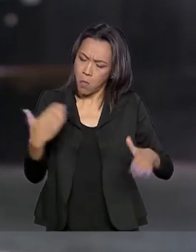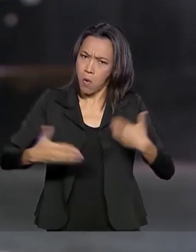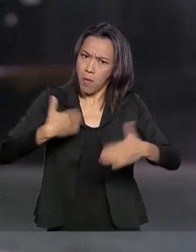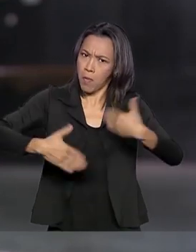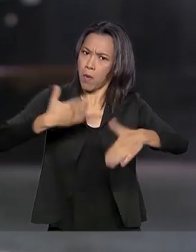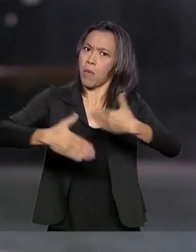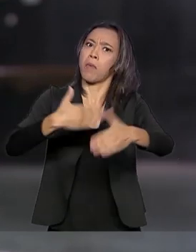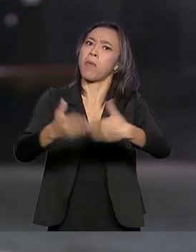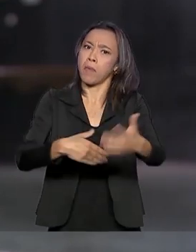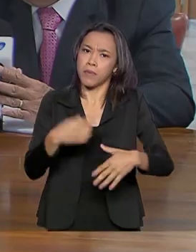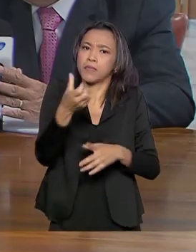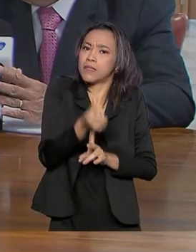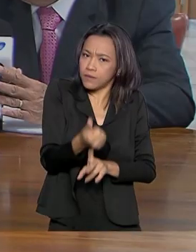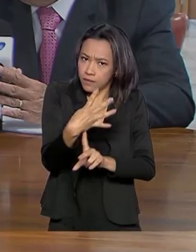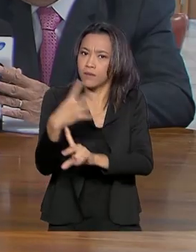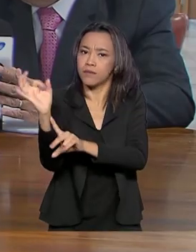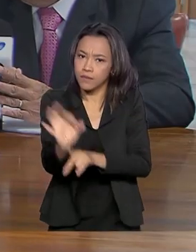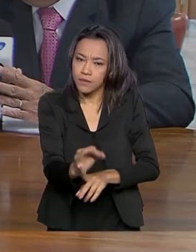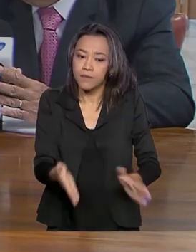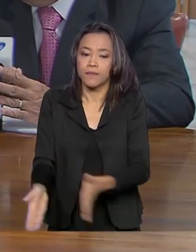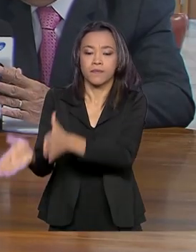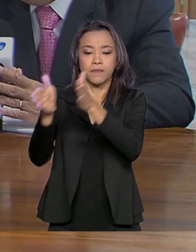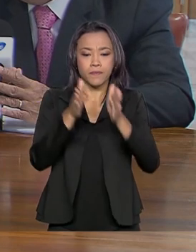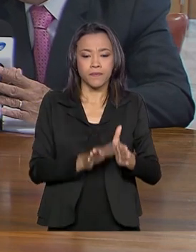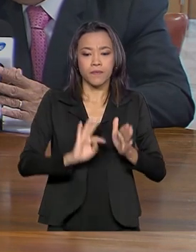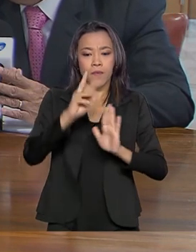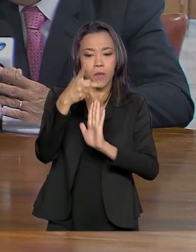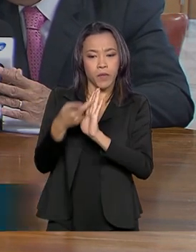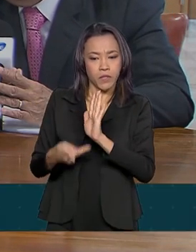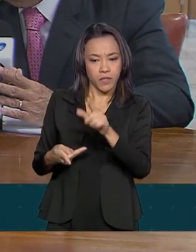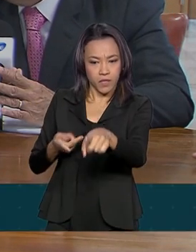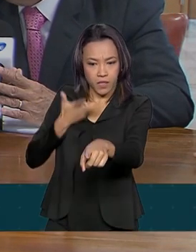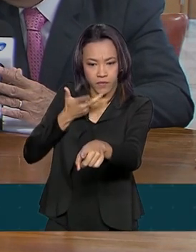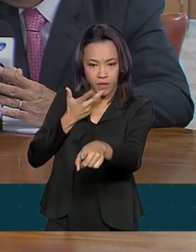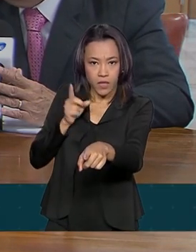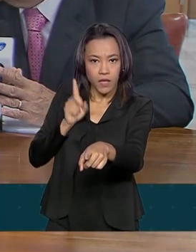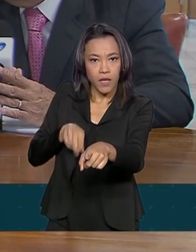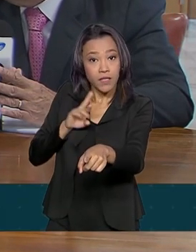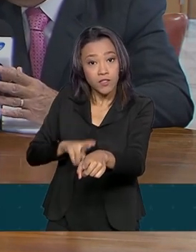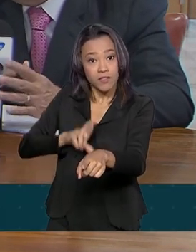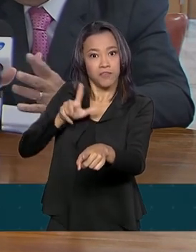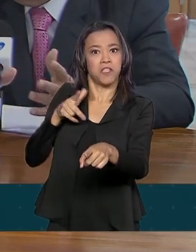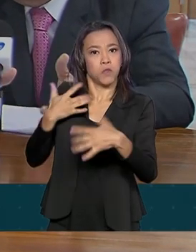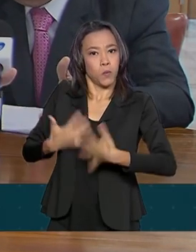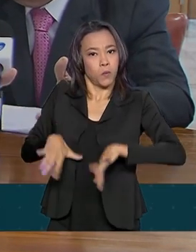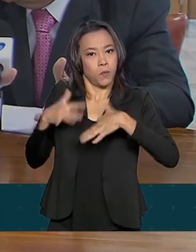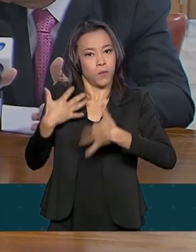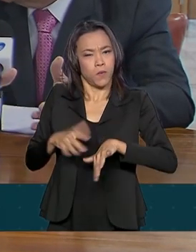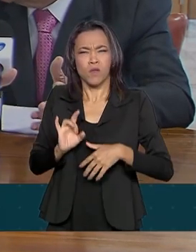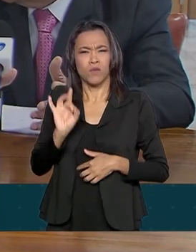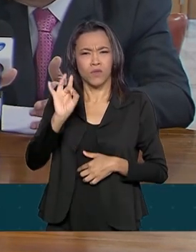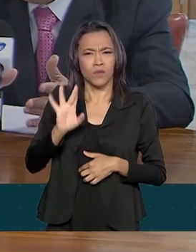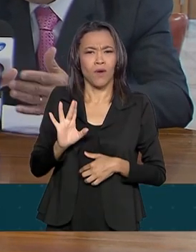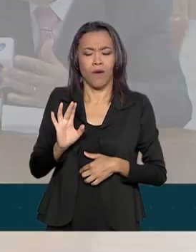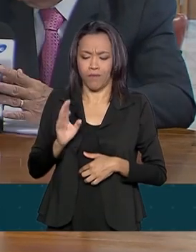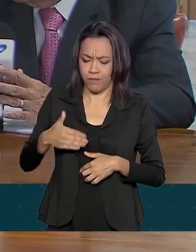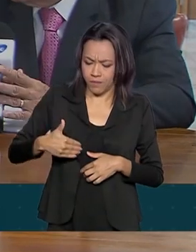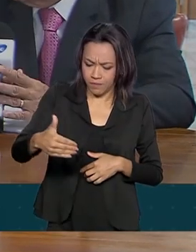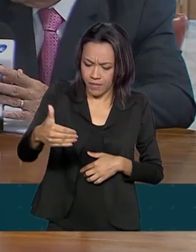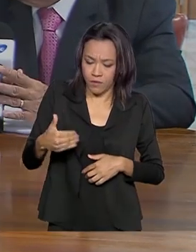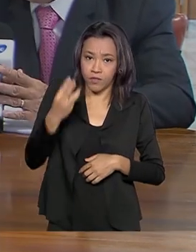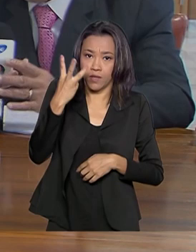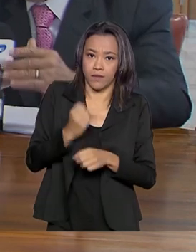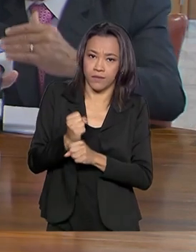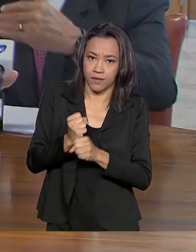64%. Um projeto que realmente vai fazer a diferença muito grande, não só nesses próximos três anos,